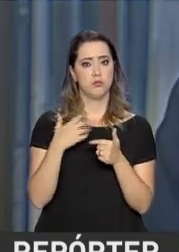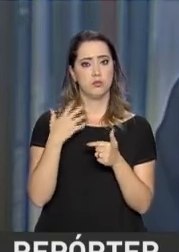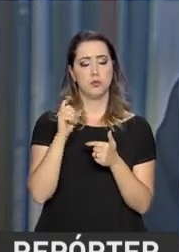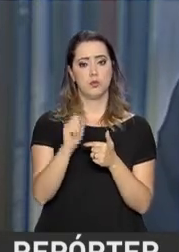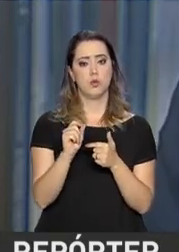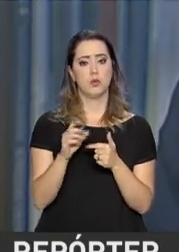criminosos.